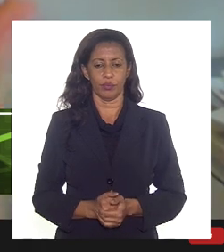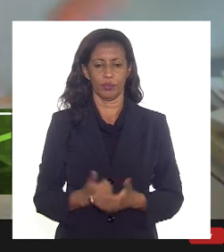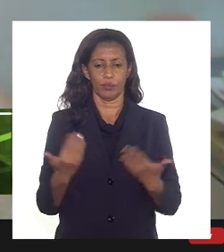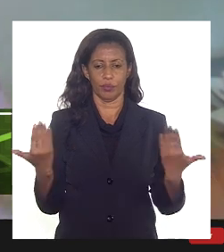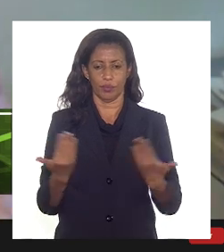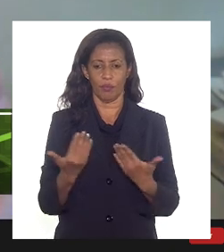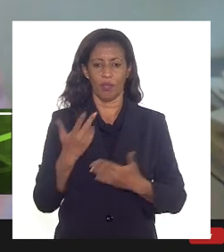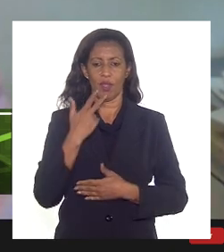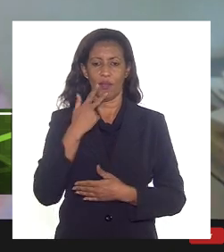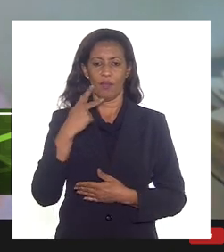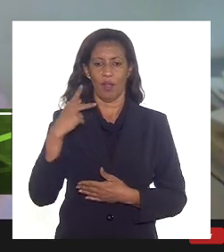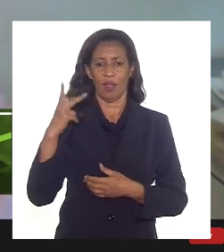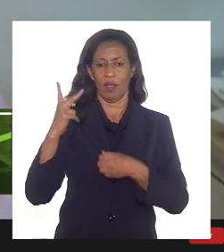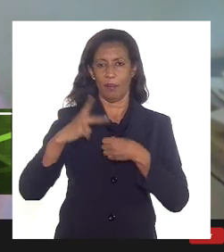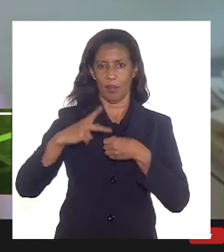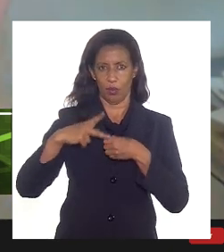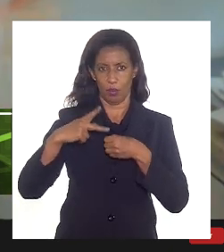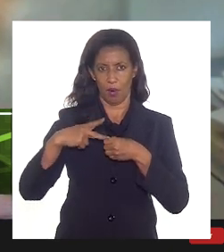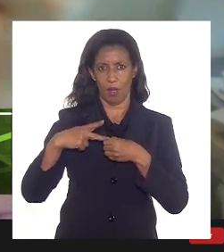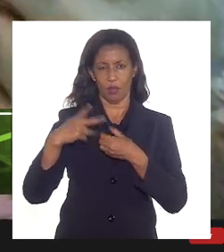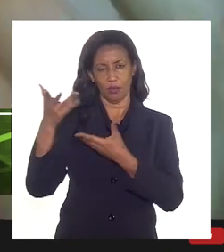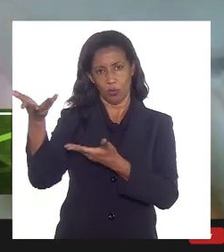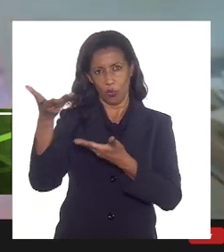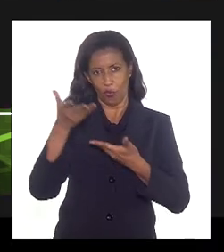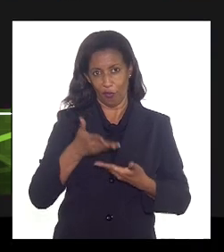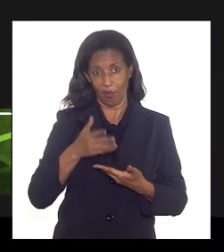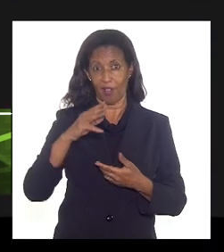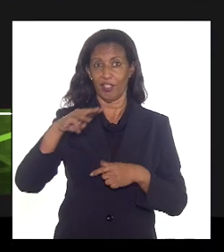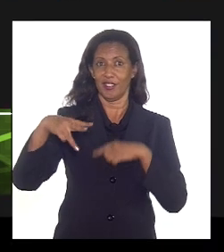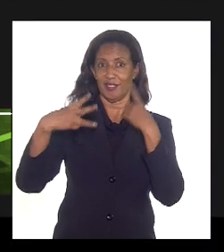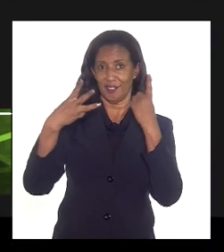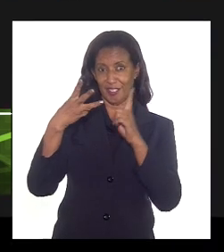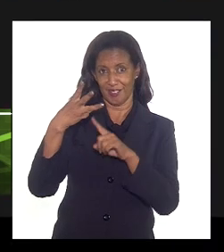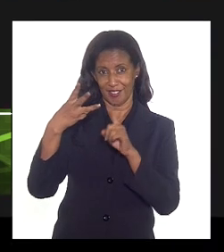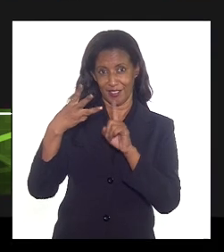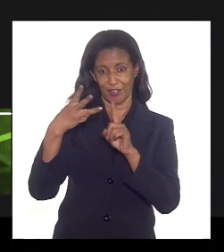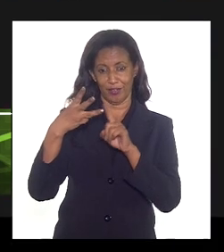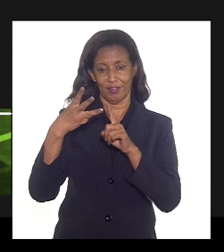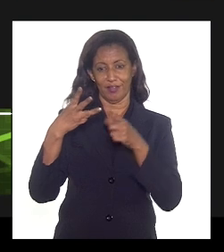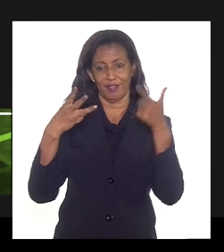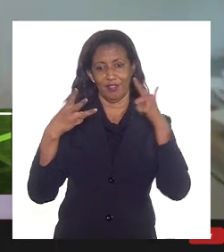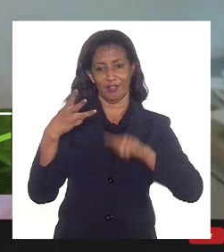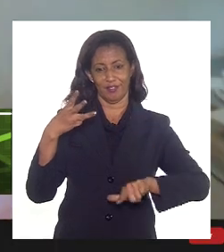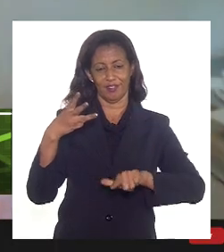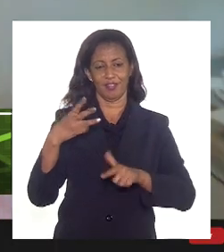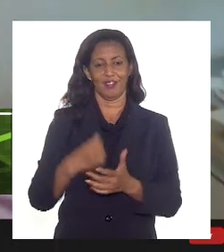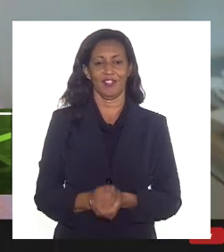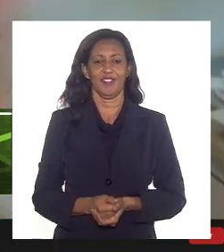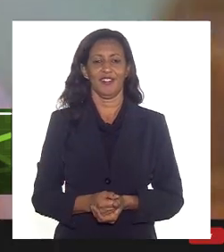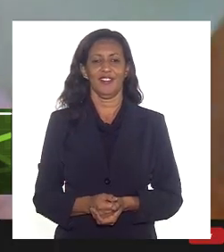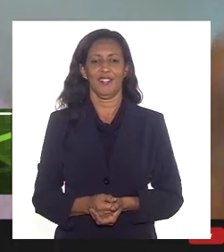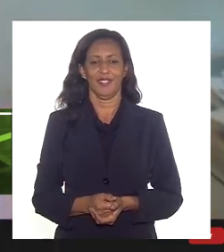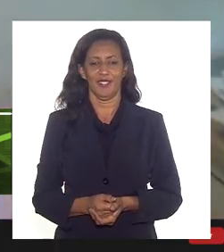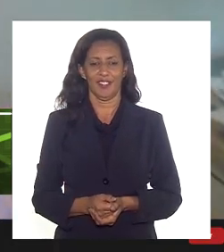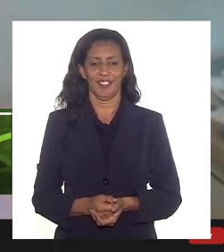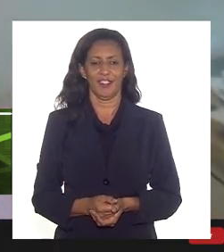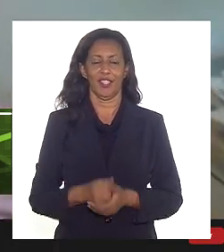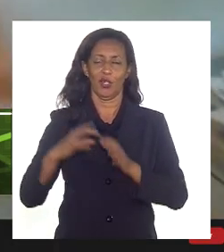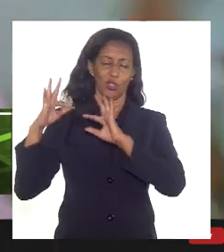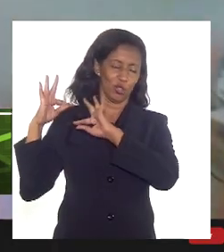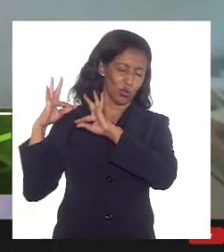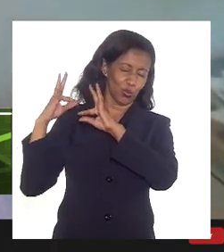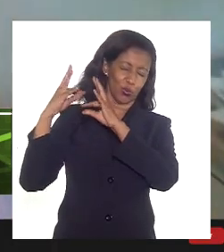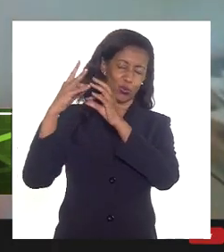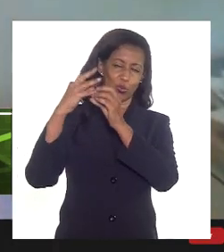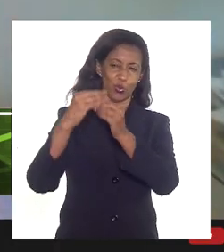Dizia a Petrobras que ela ainda será convidada uma terceira vez para a fazer o rescaldo de tudo